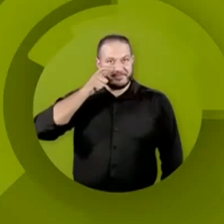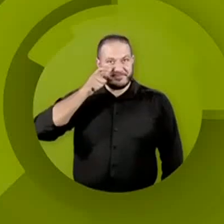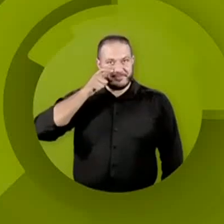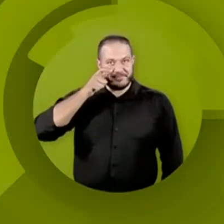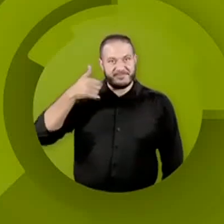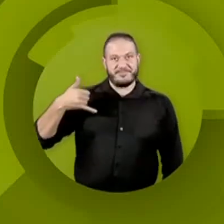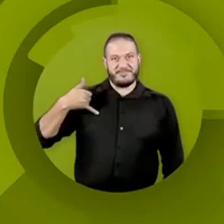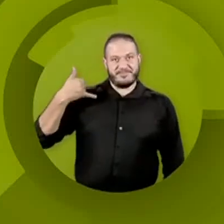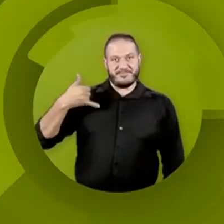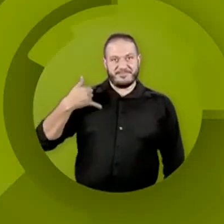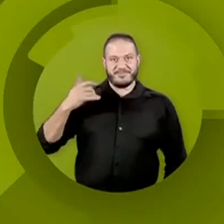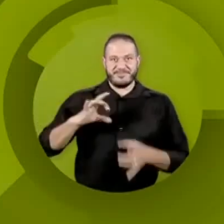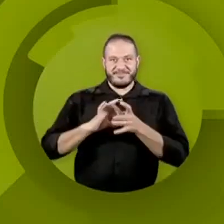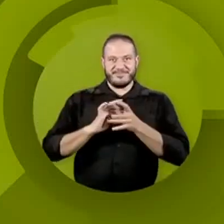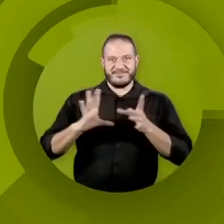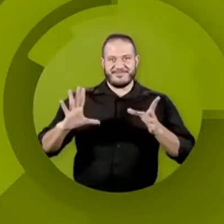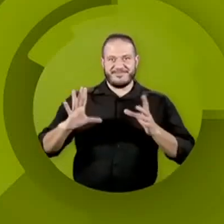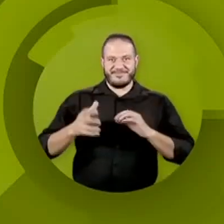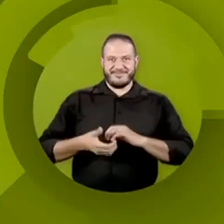públicos.